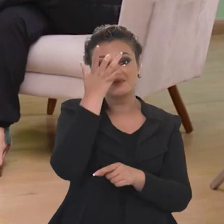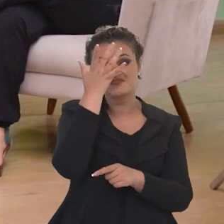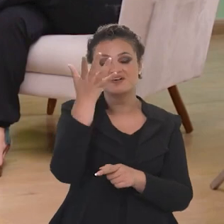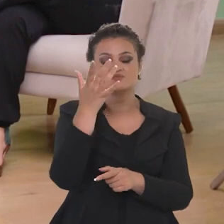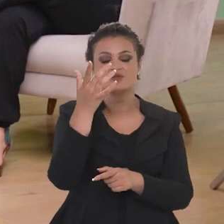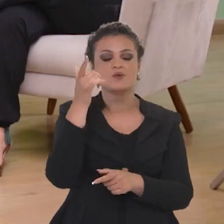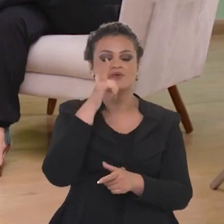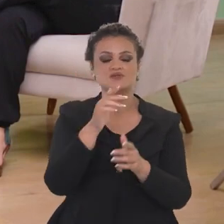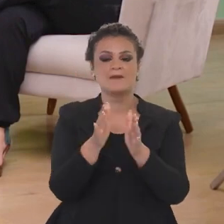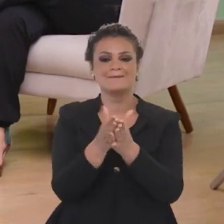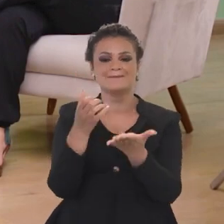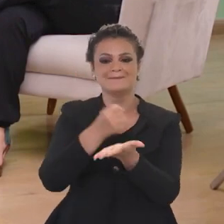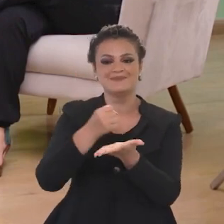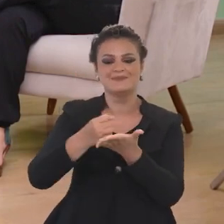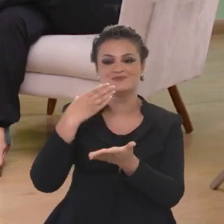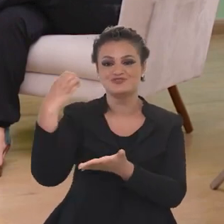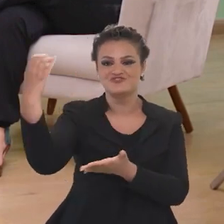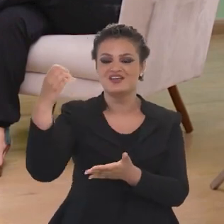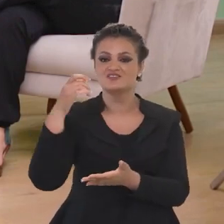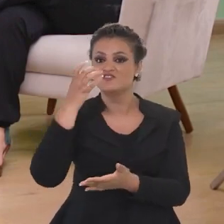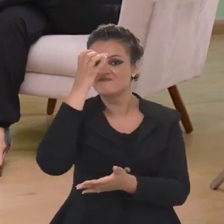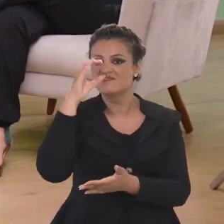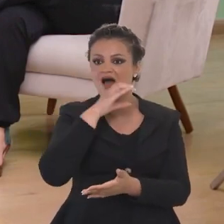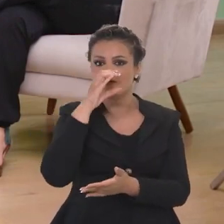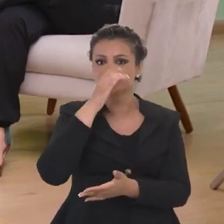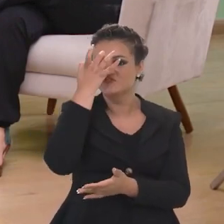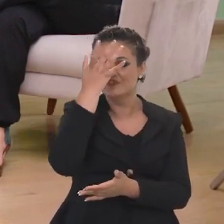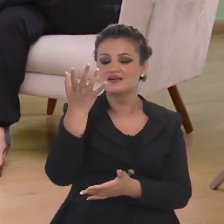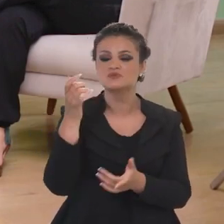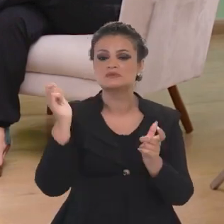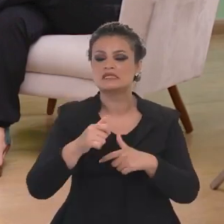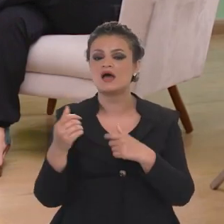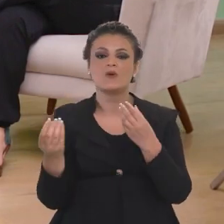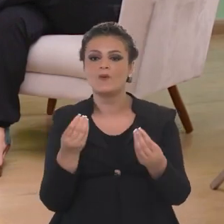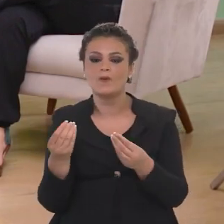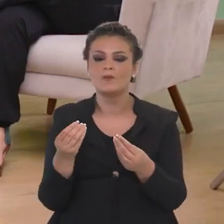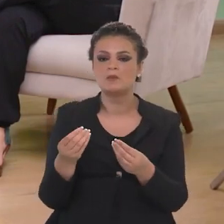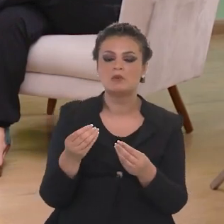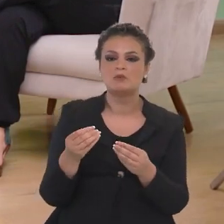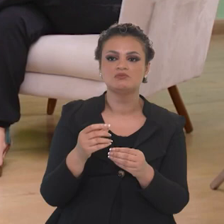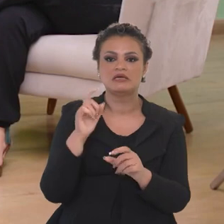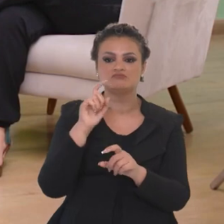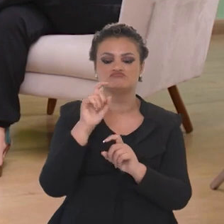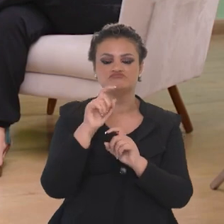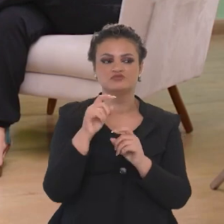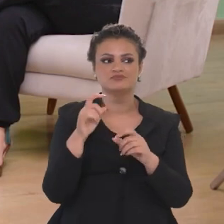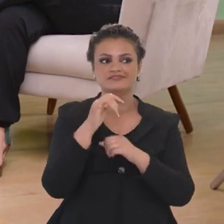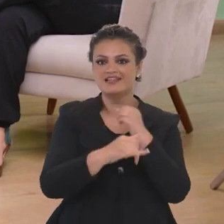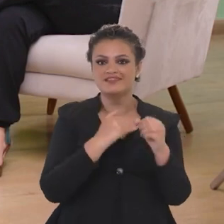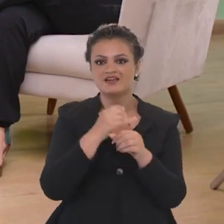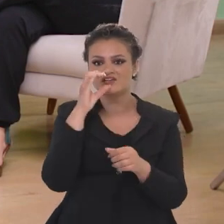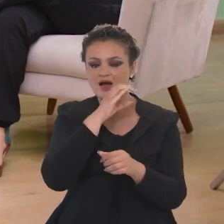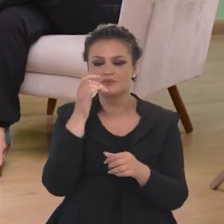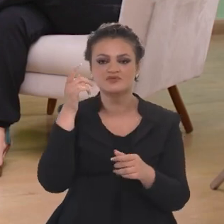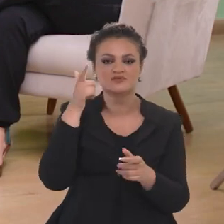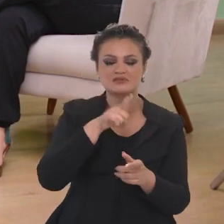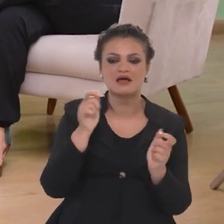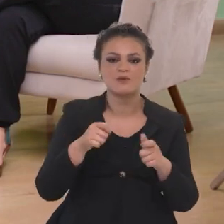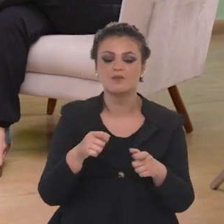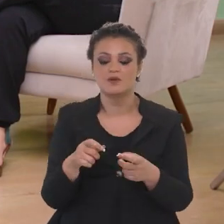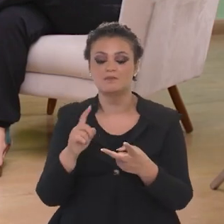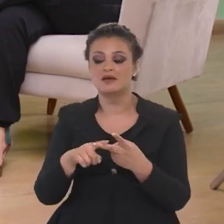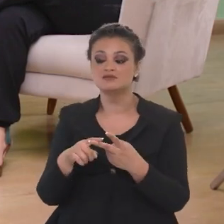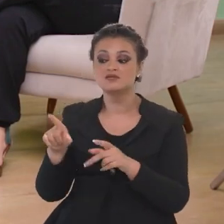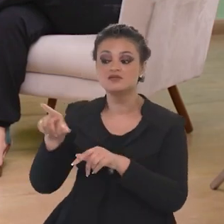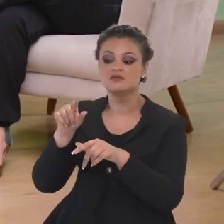facilitação de visto. Como que o visto pode ser mais rápido, mais imediato, mais eletrônico e o turista gastar menos tempo. E o outro,